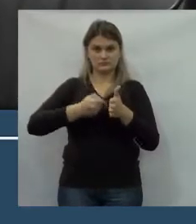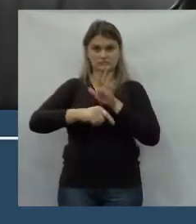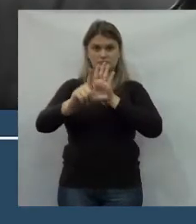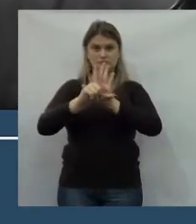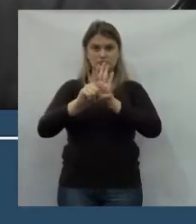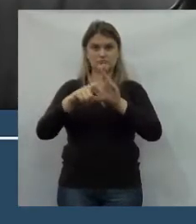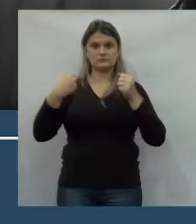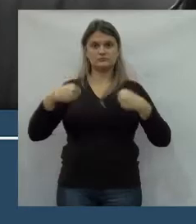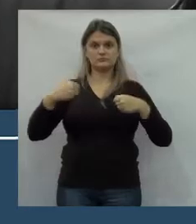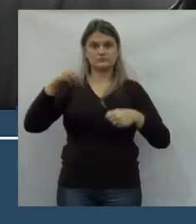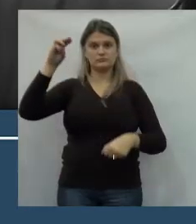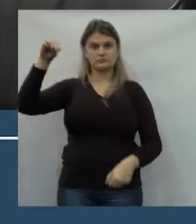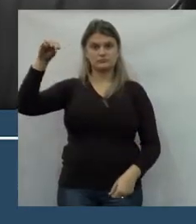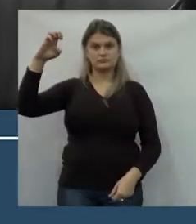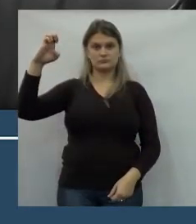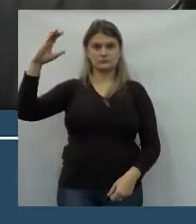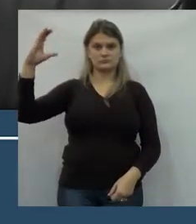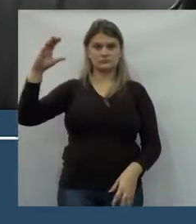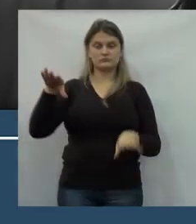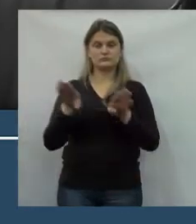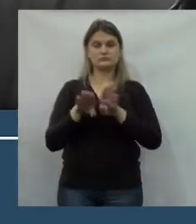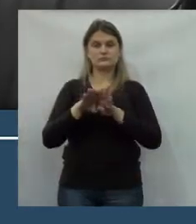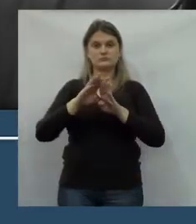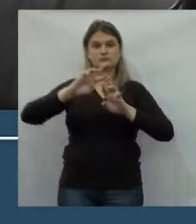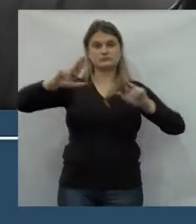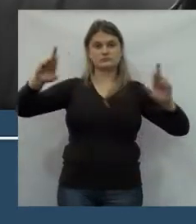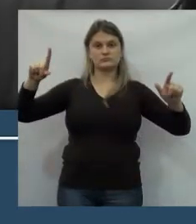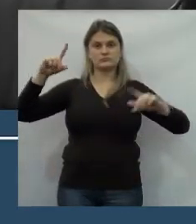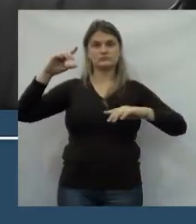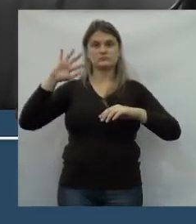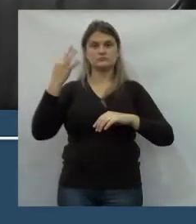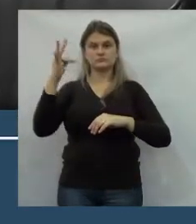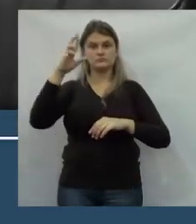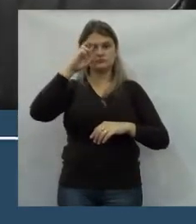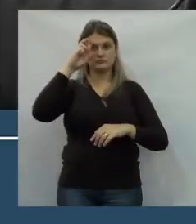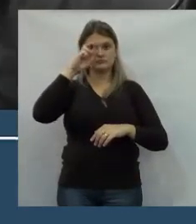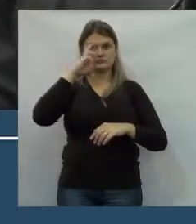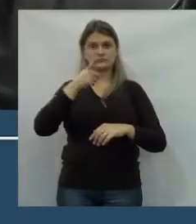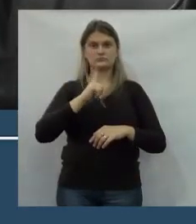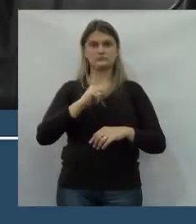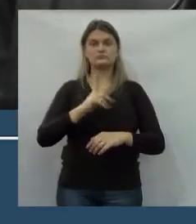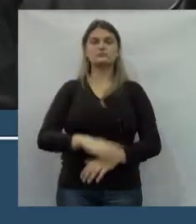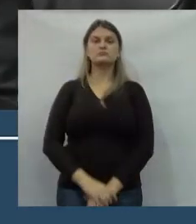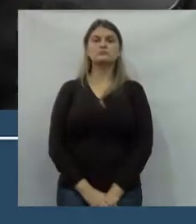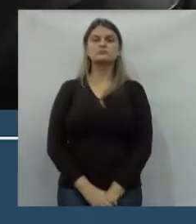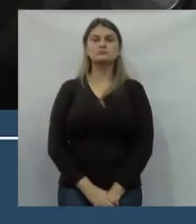legais do MEC e outras instituições fiscalizadoras.